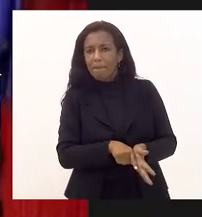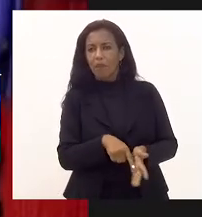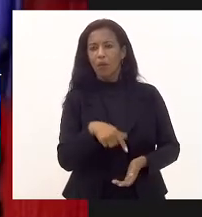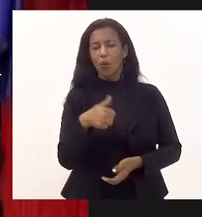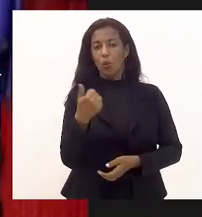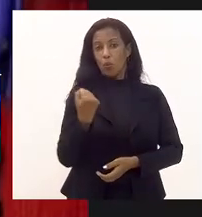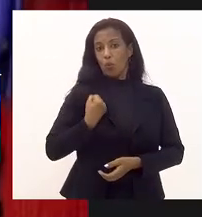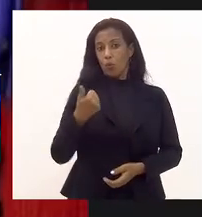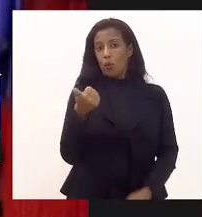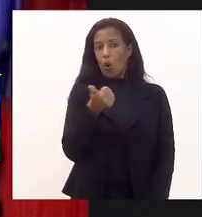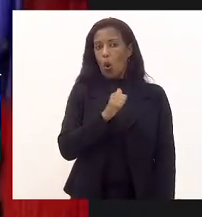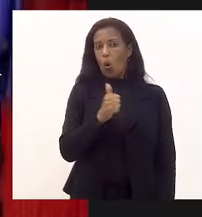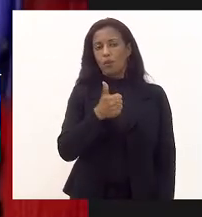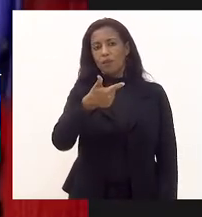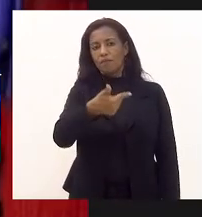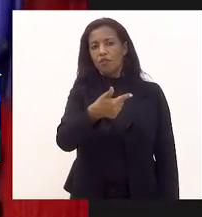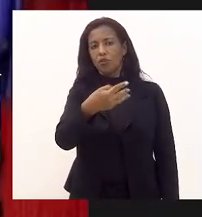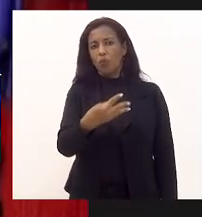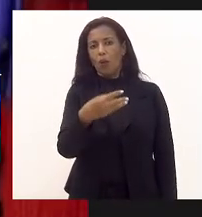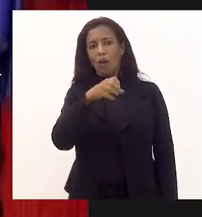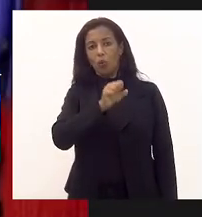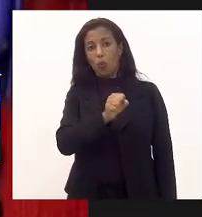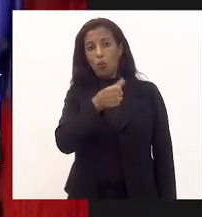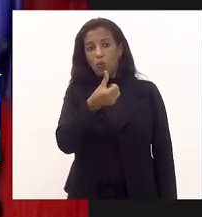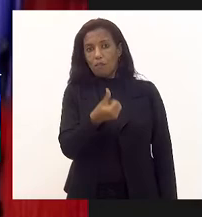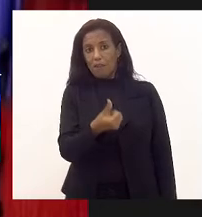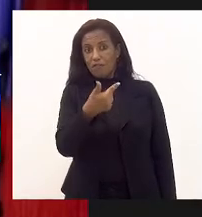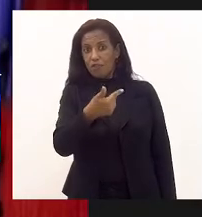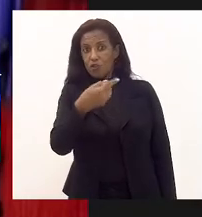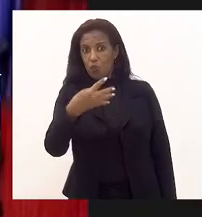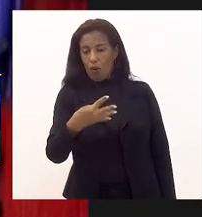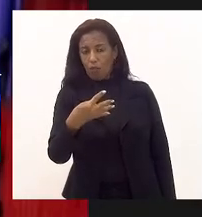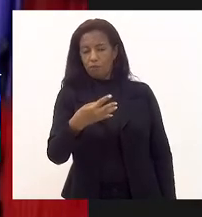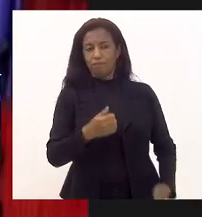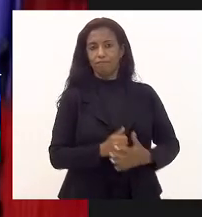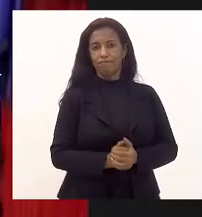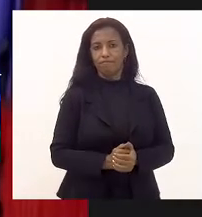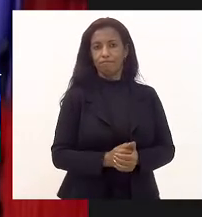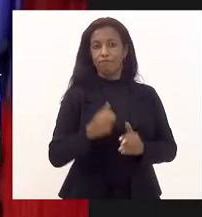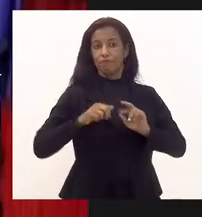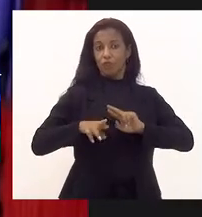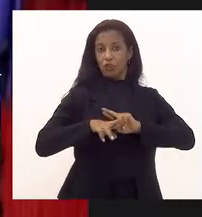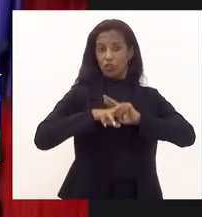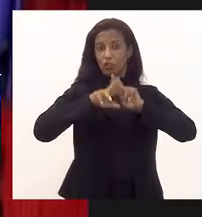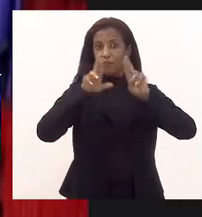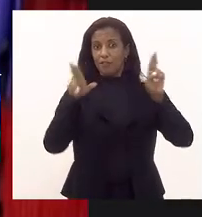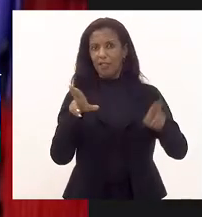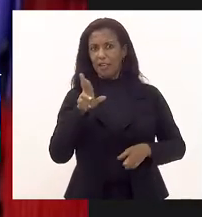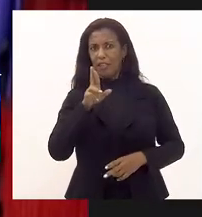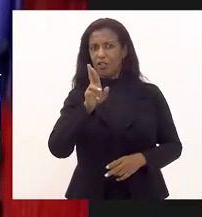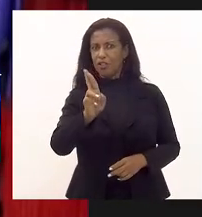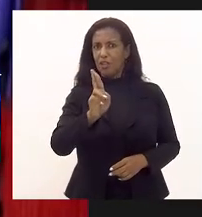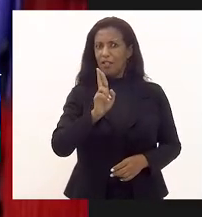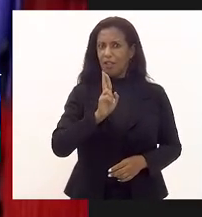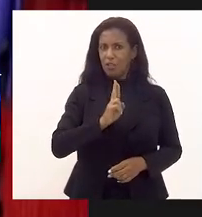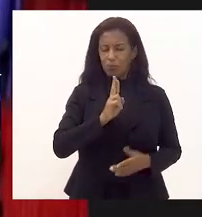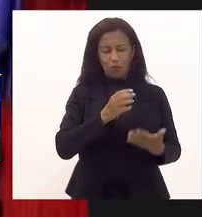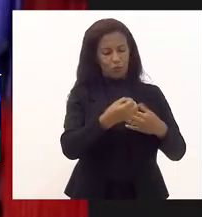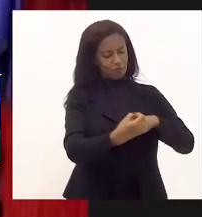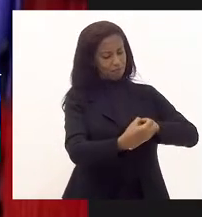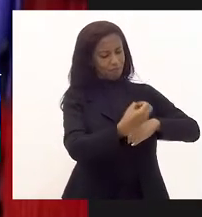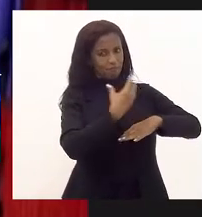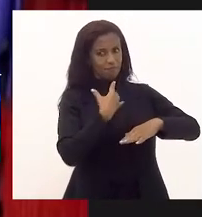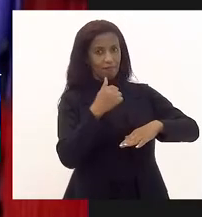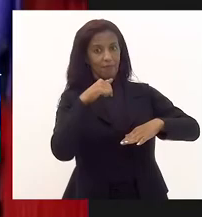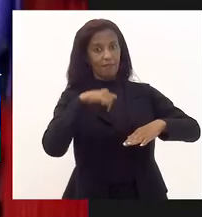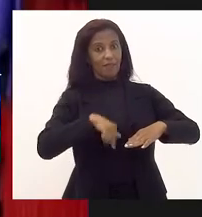1124-8652, ou seja, diferentemente da resposta que o IBD me enviou, aqui